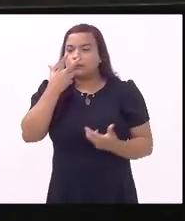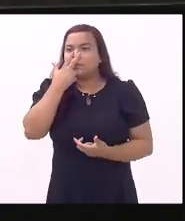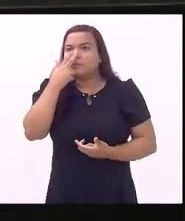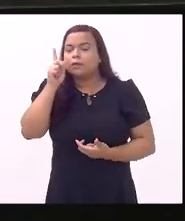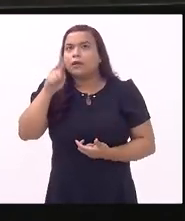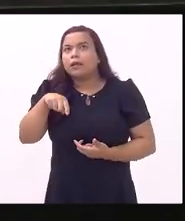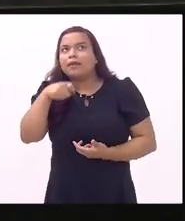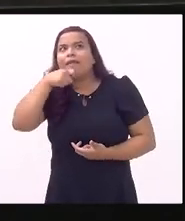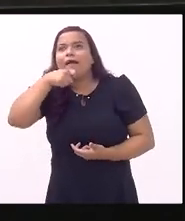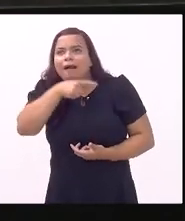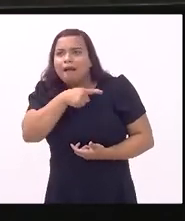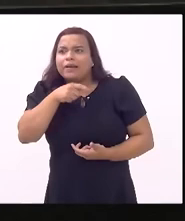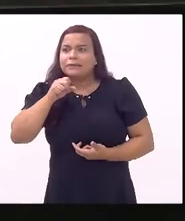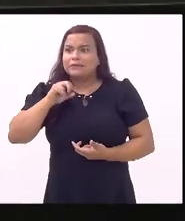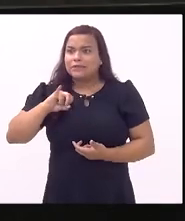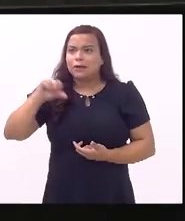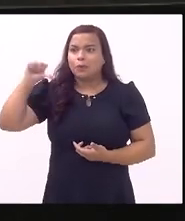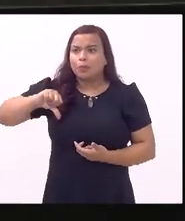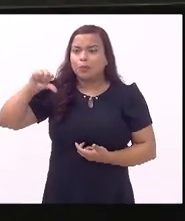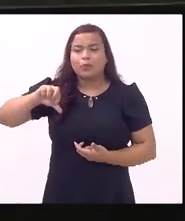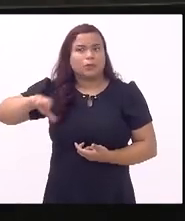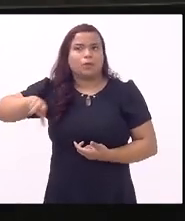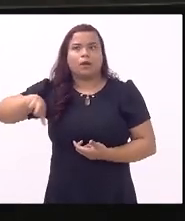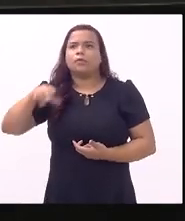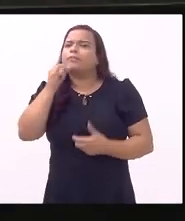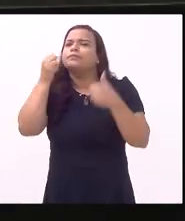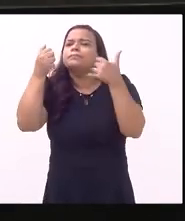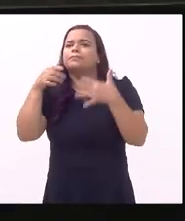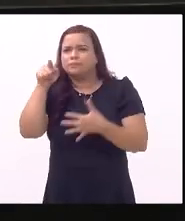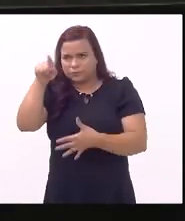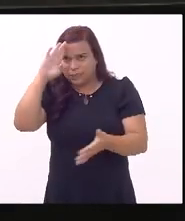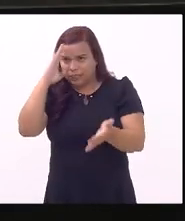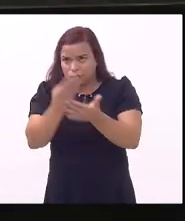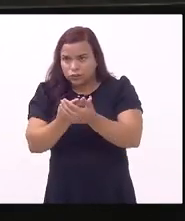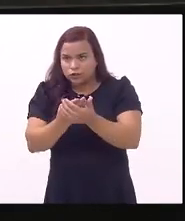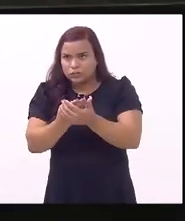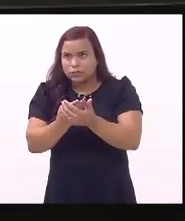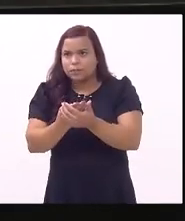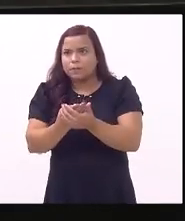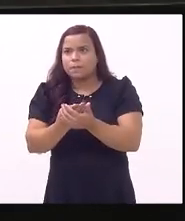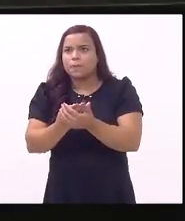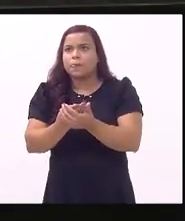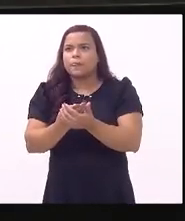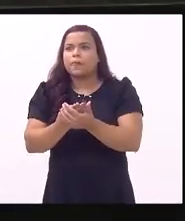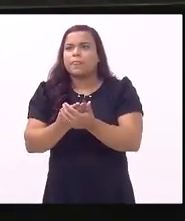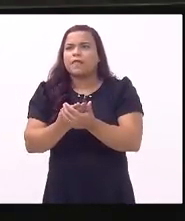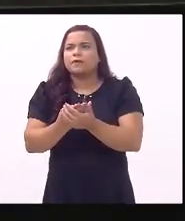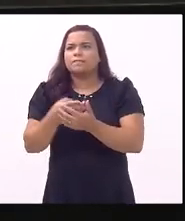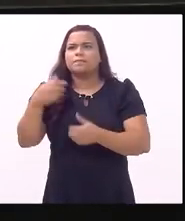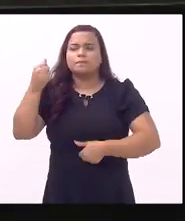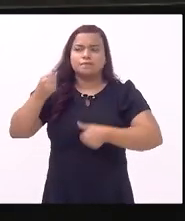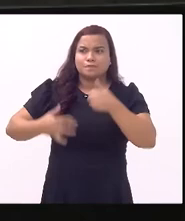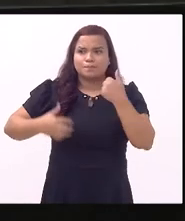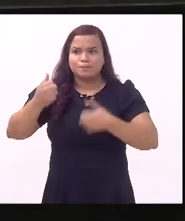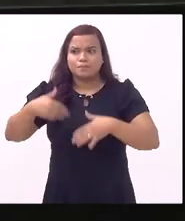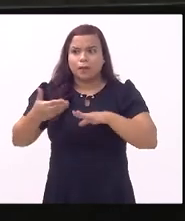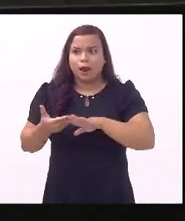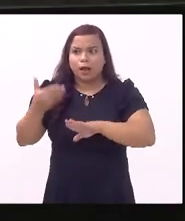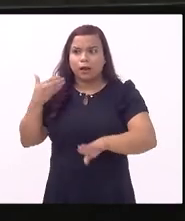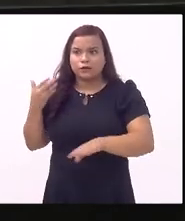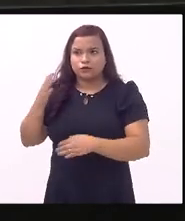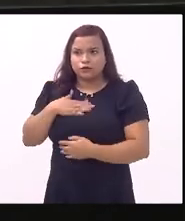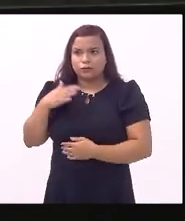se não fosse trágico presidente você acredita presidente que as últimas falas que me antecederam aqui